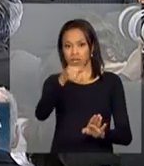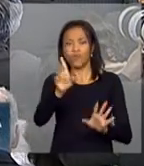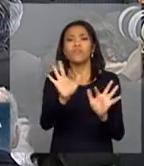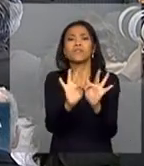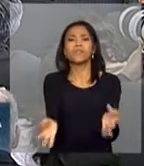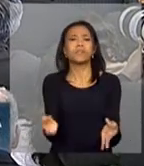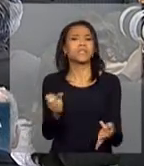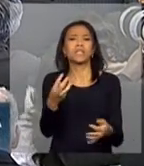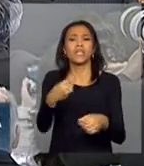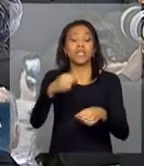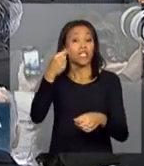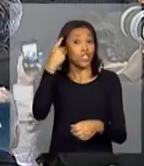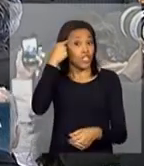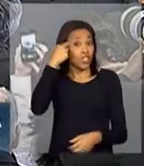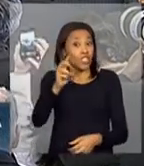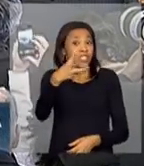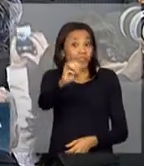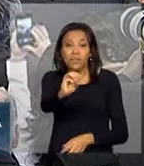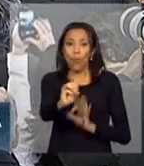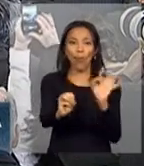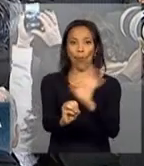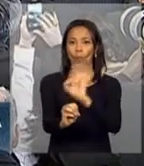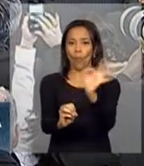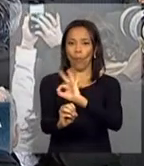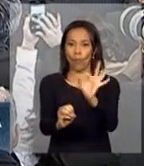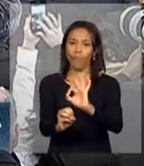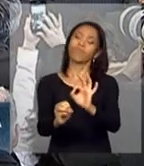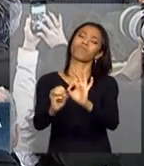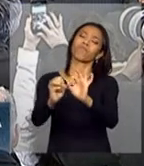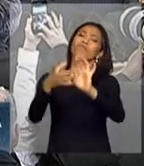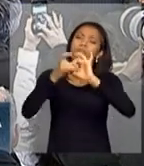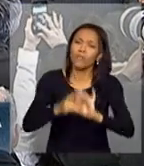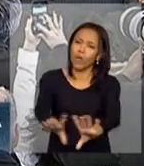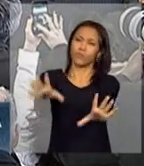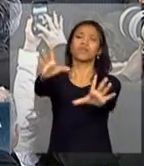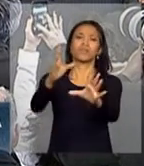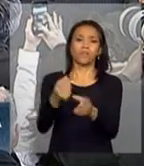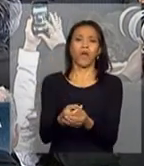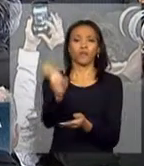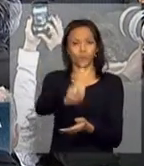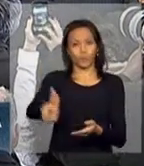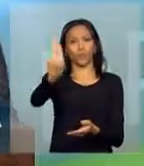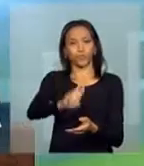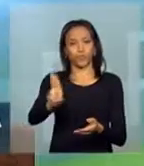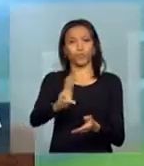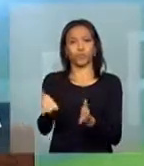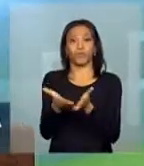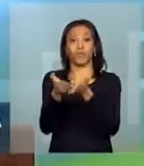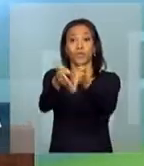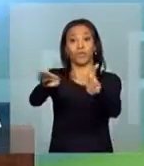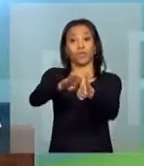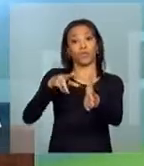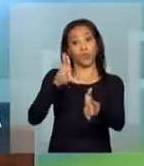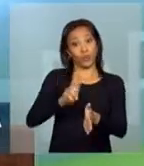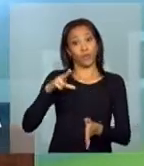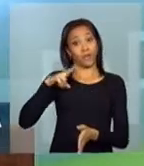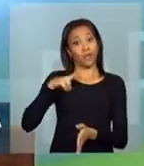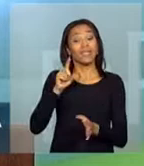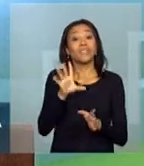30 dias, está autorizado o funcionamento do terminal de uso privado. Isso é uma